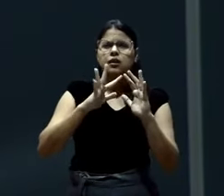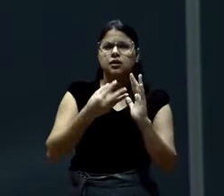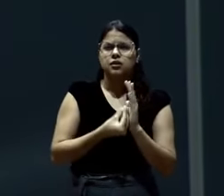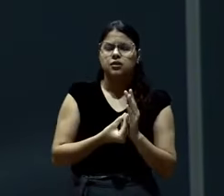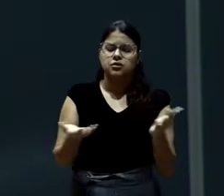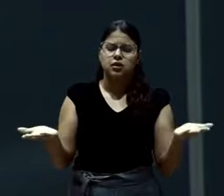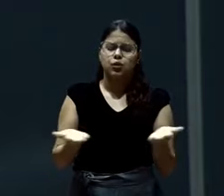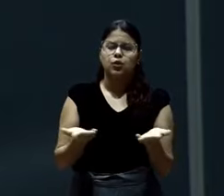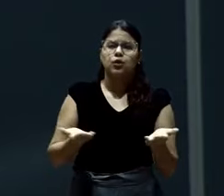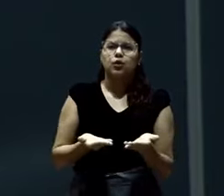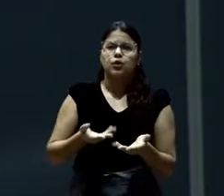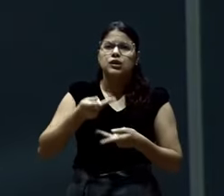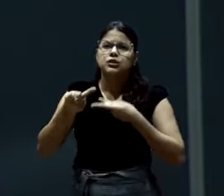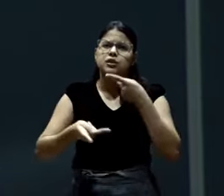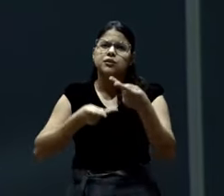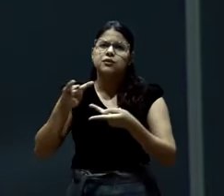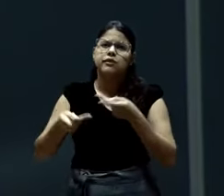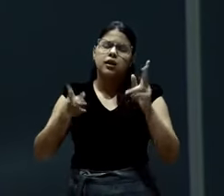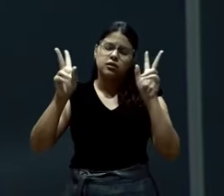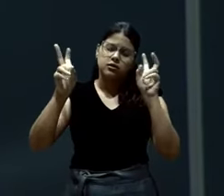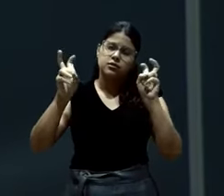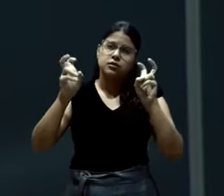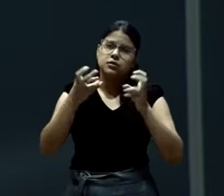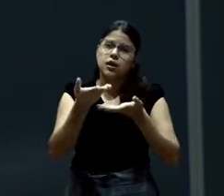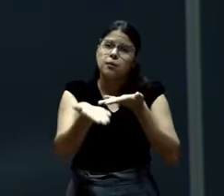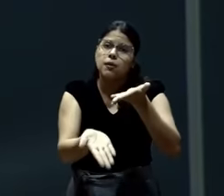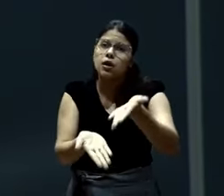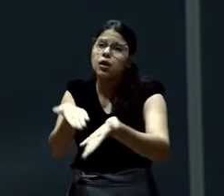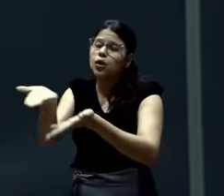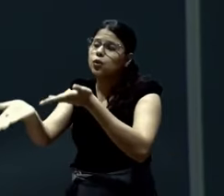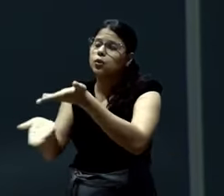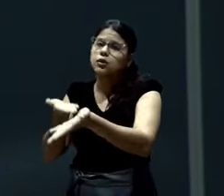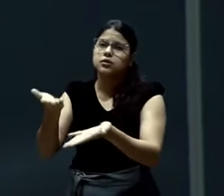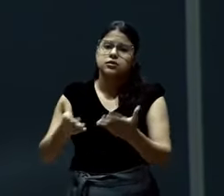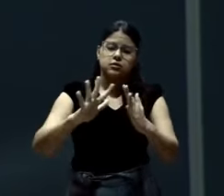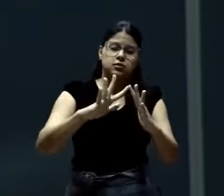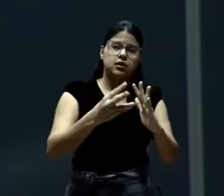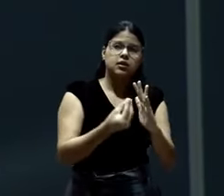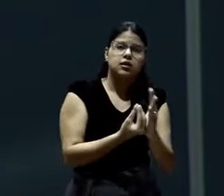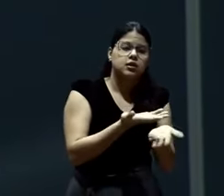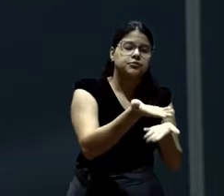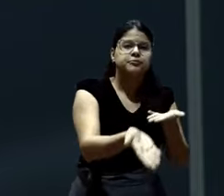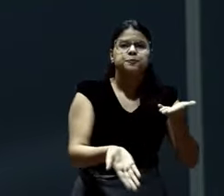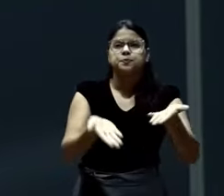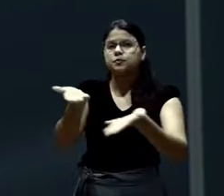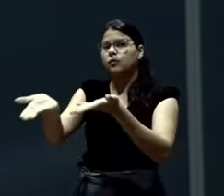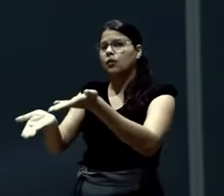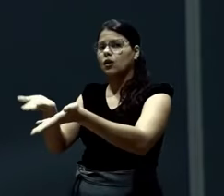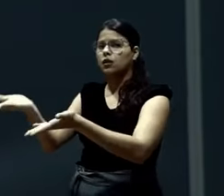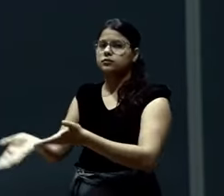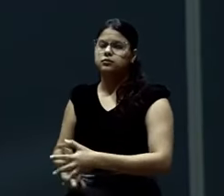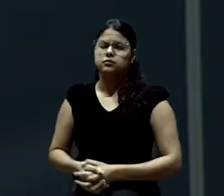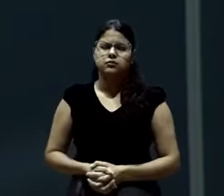Hoje nós vamos falar sobre igreja e cuidado. Eu não sei o que você